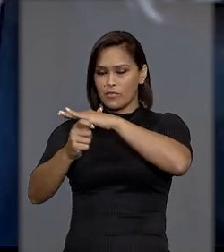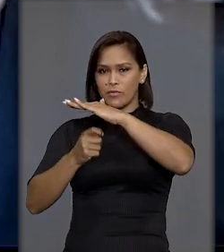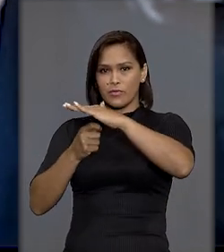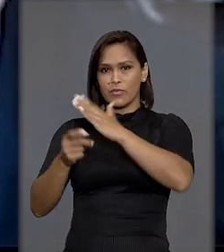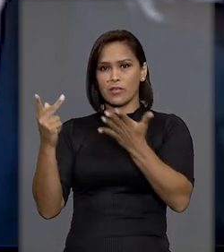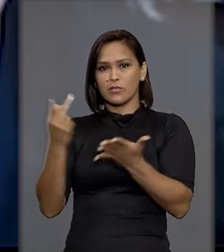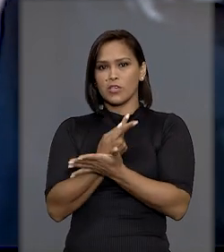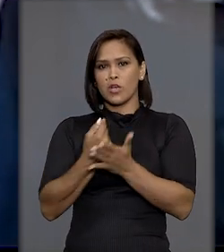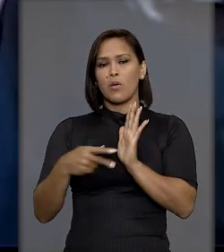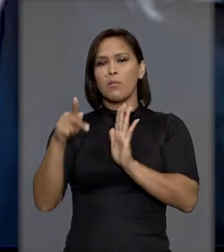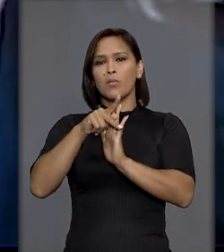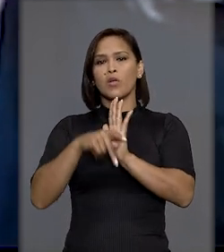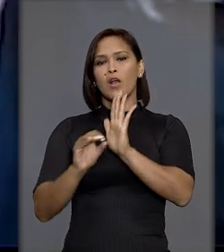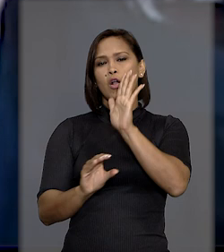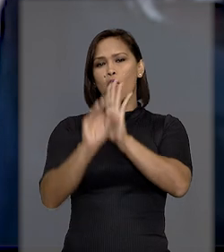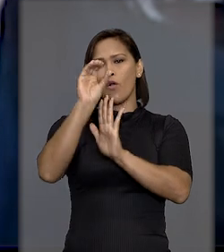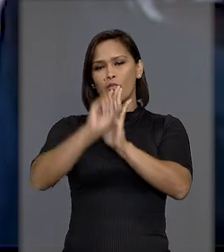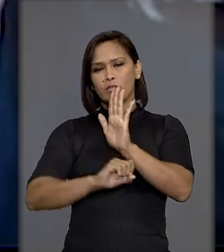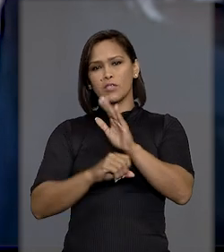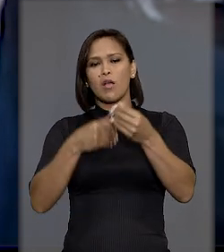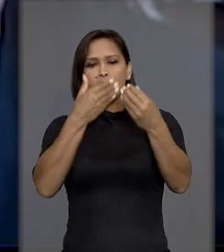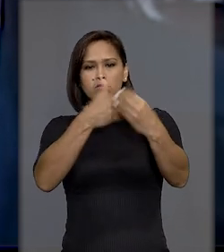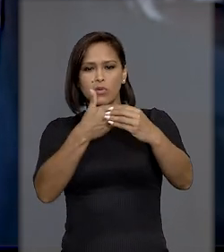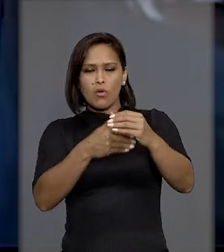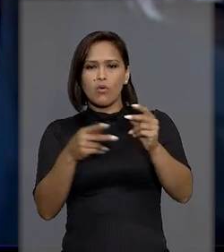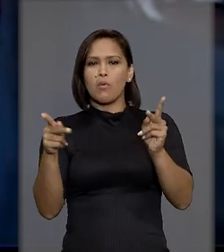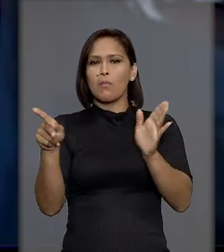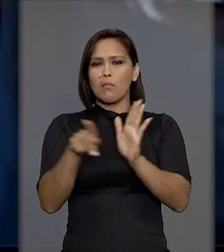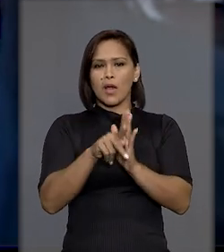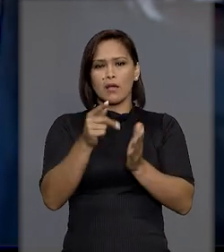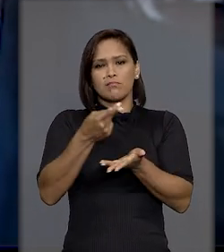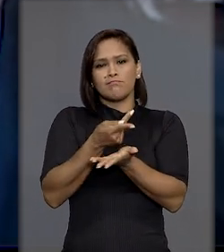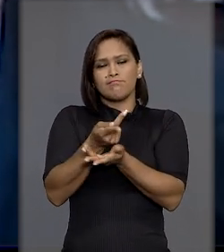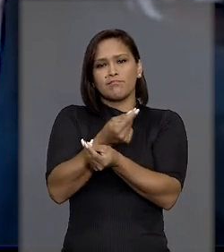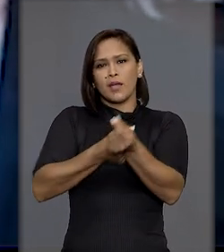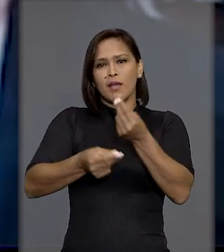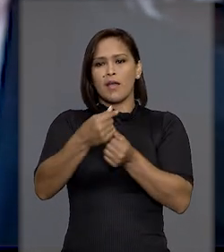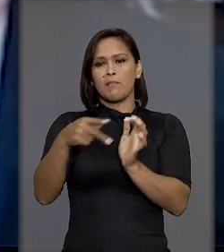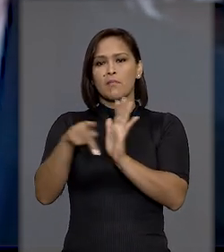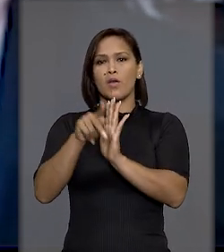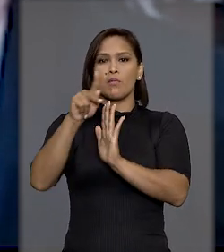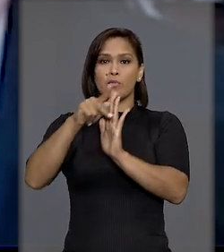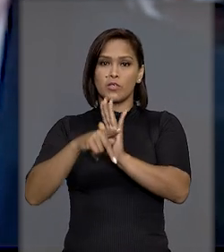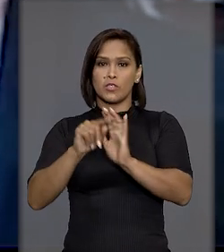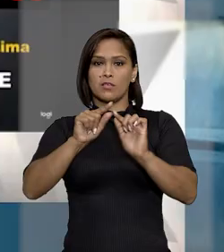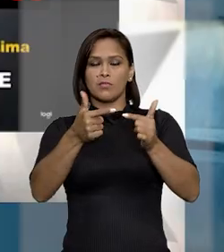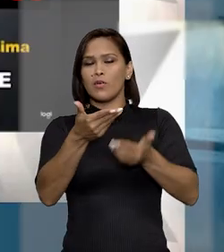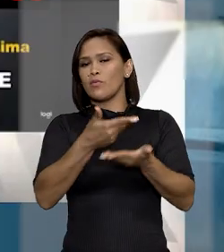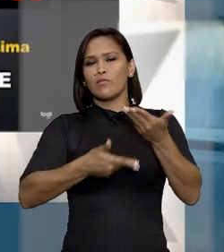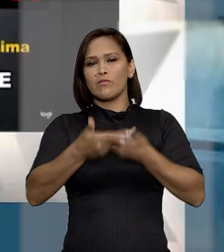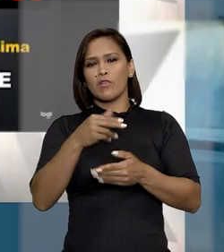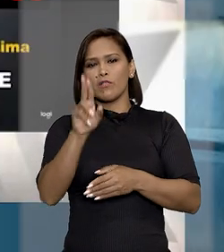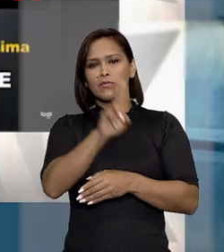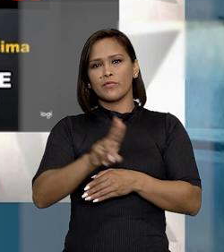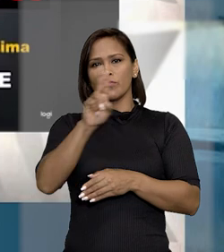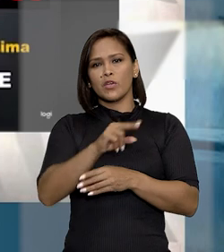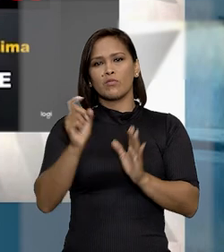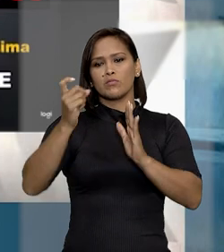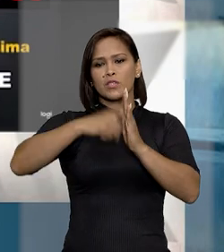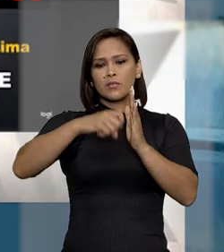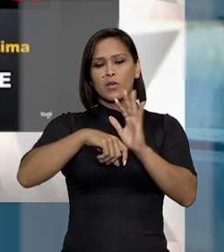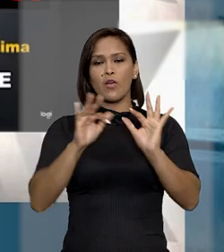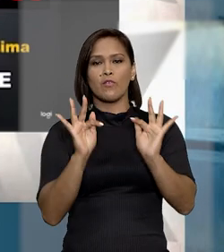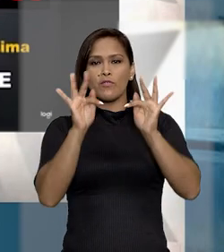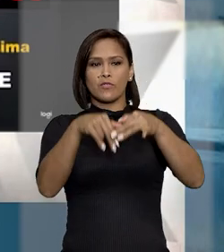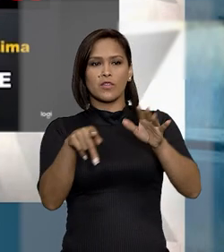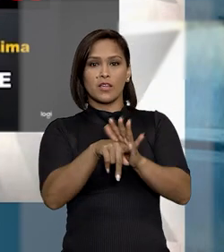financiamento decorre de um programa oficial, com custos subsidiados, destinados ao fomento de projetos, sem envolver o uso da